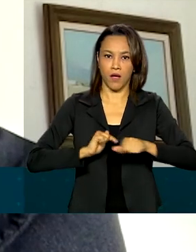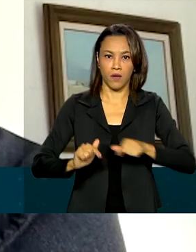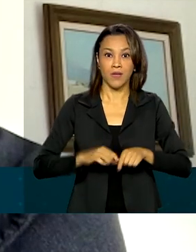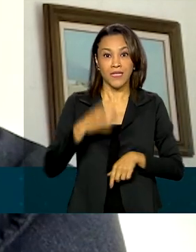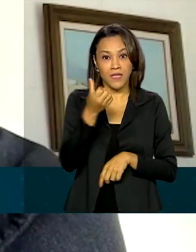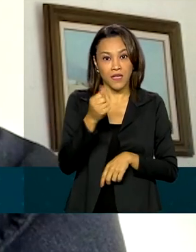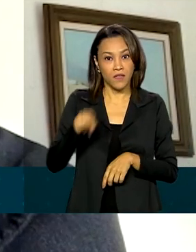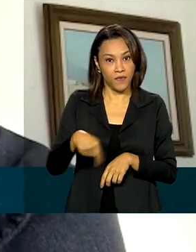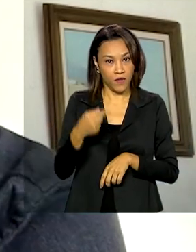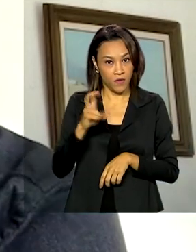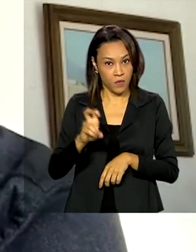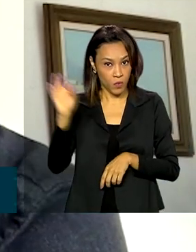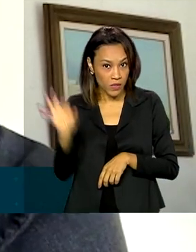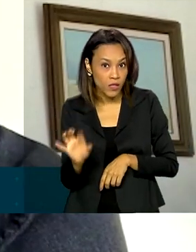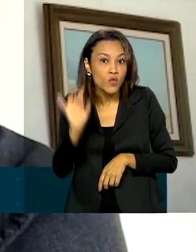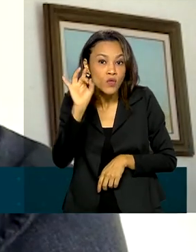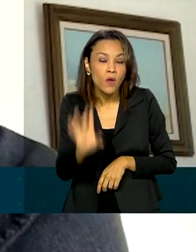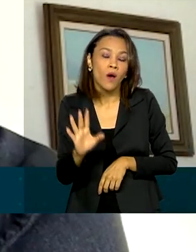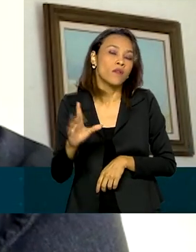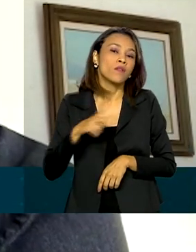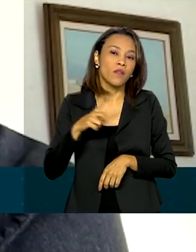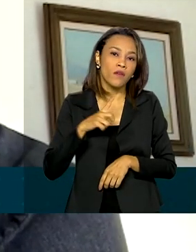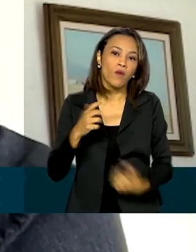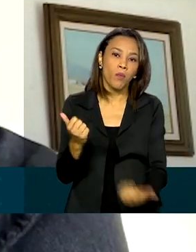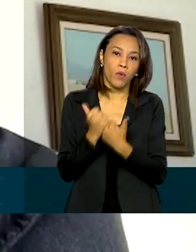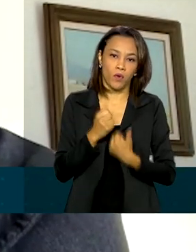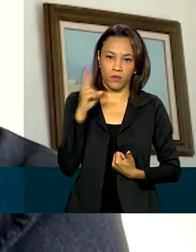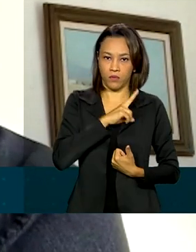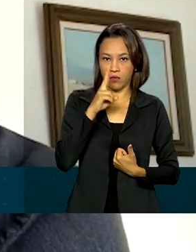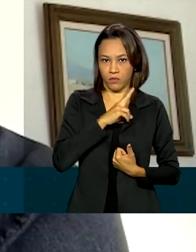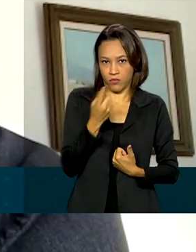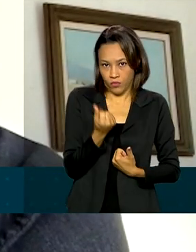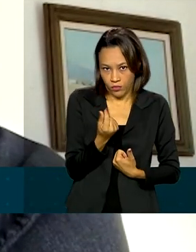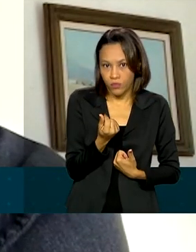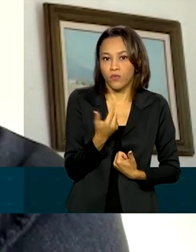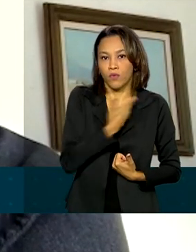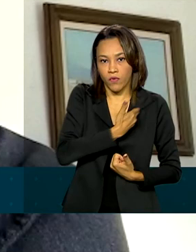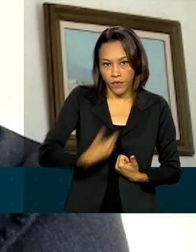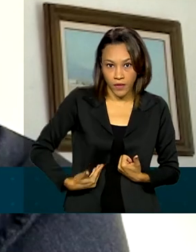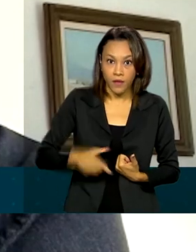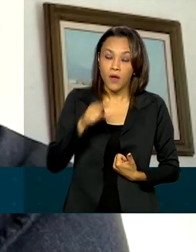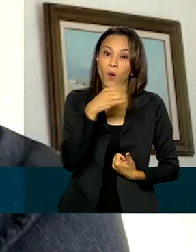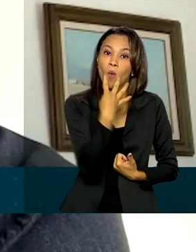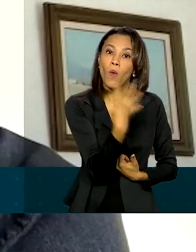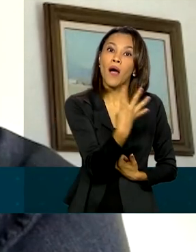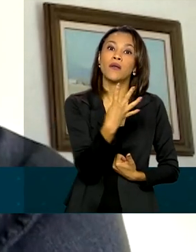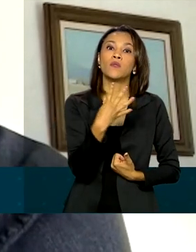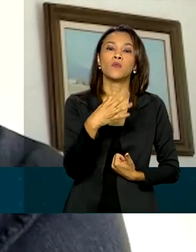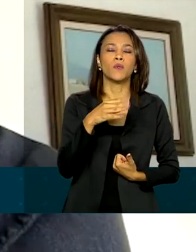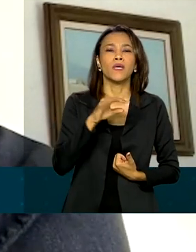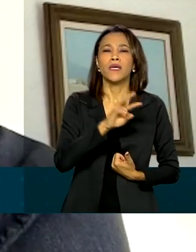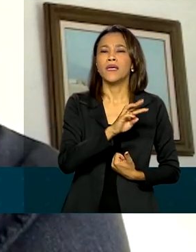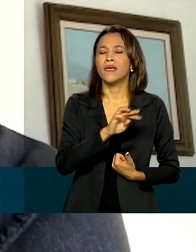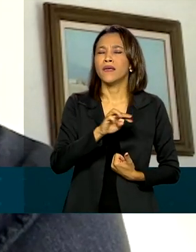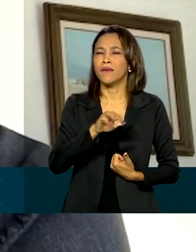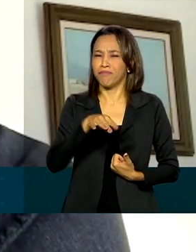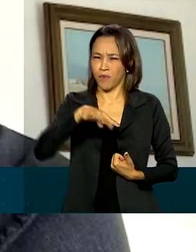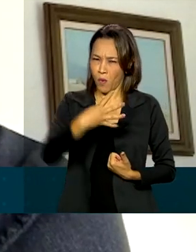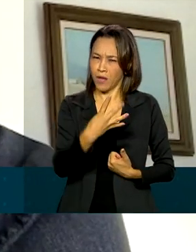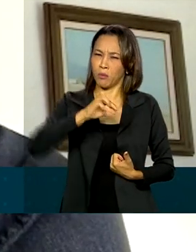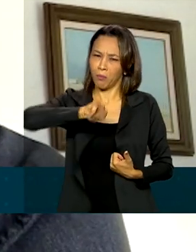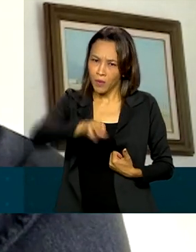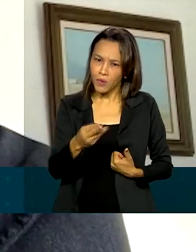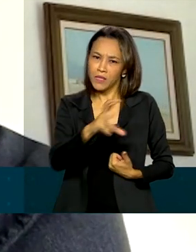deles sobreviveram apenas com o auxílio emergencial, o que representa mais de 4,5 milhões de domicílios. Em outubro,